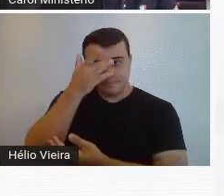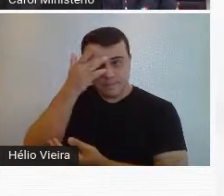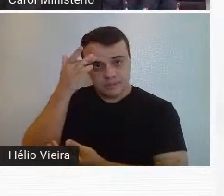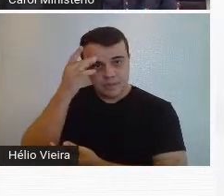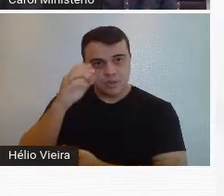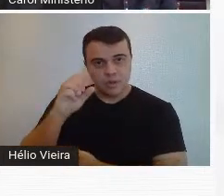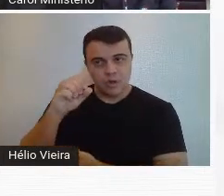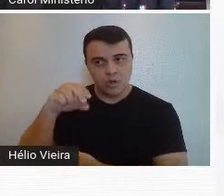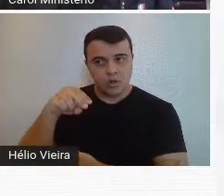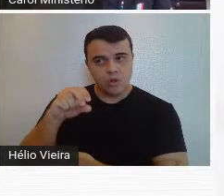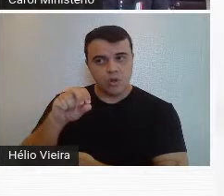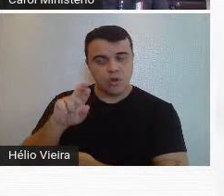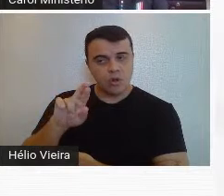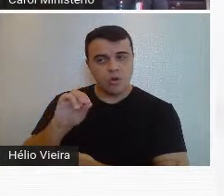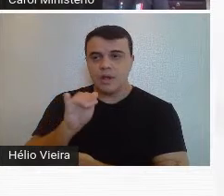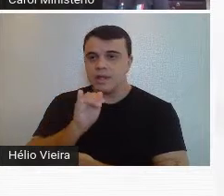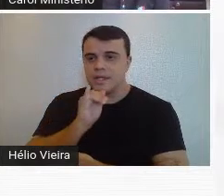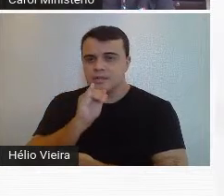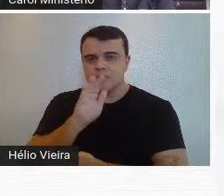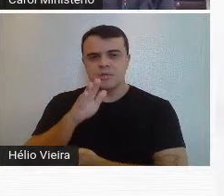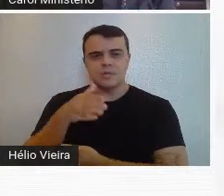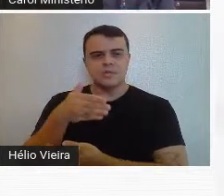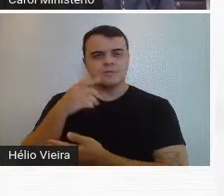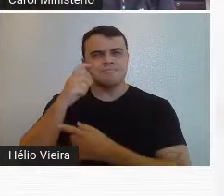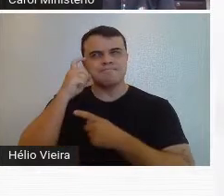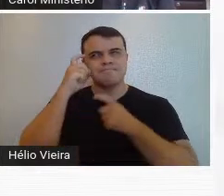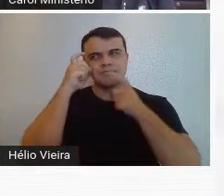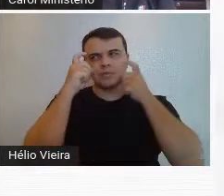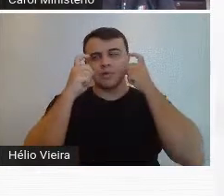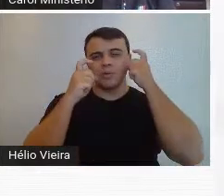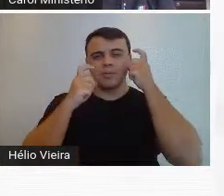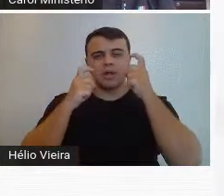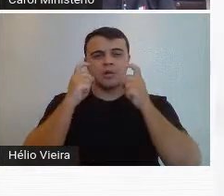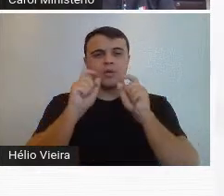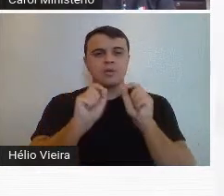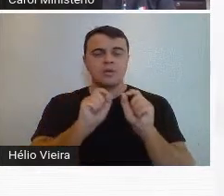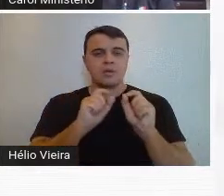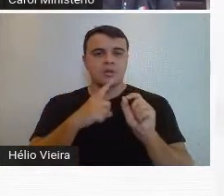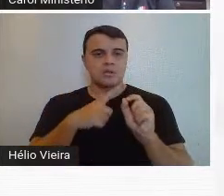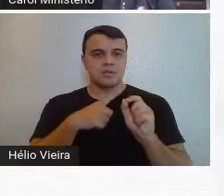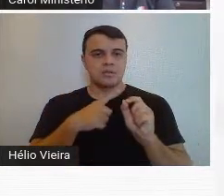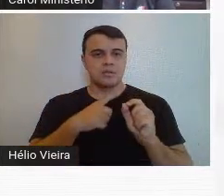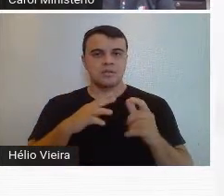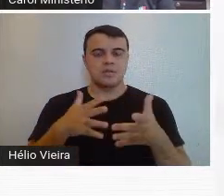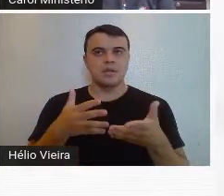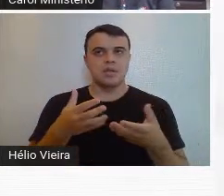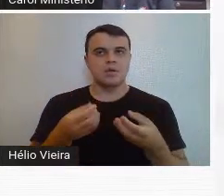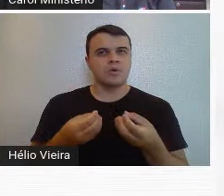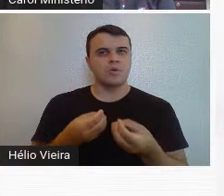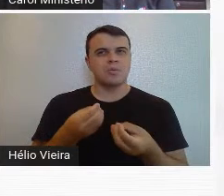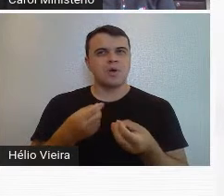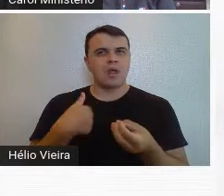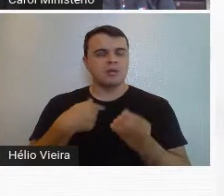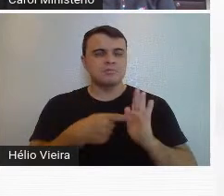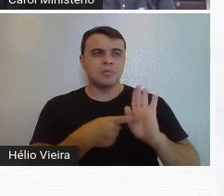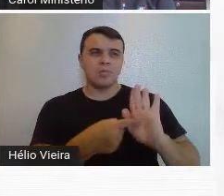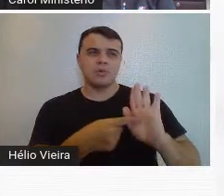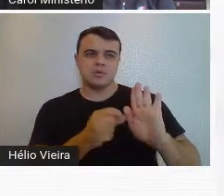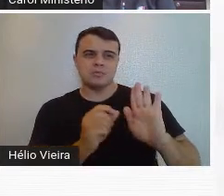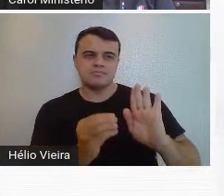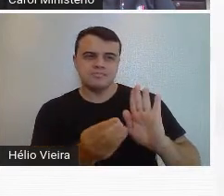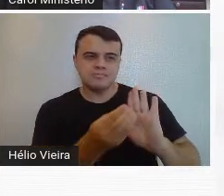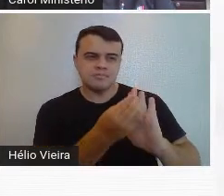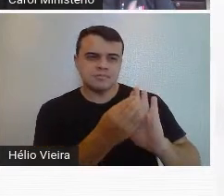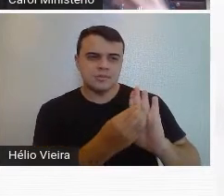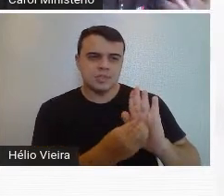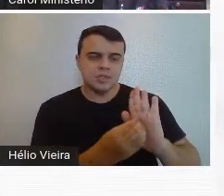Honorio Esteves, por exemplo, mas que estavam muito preocupados muito preocupados em retratar, em registrar